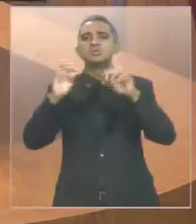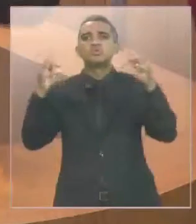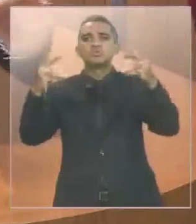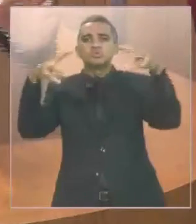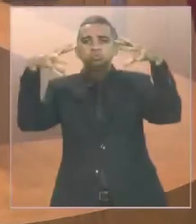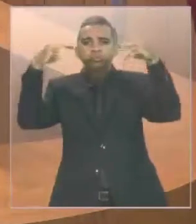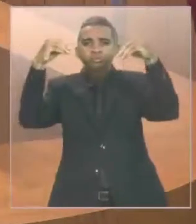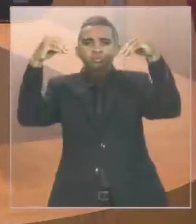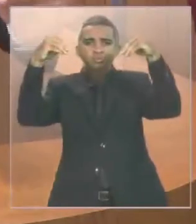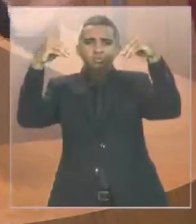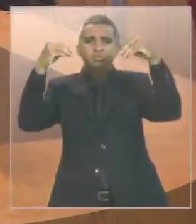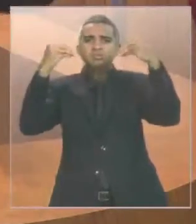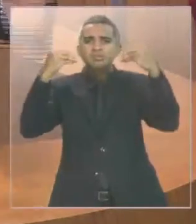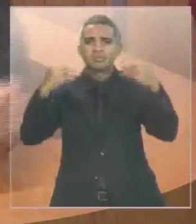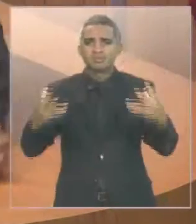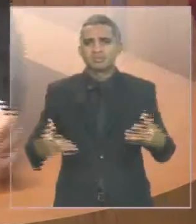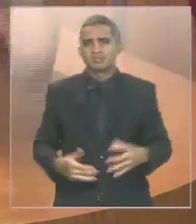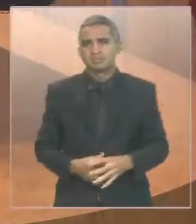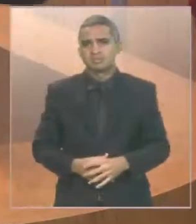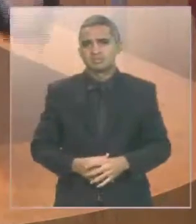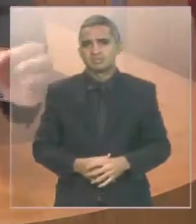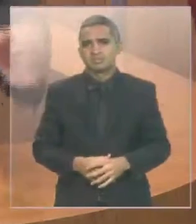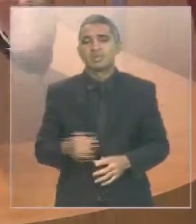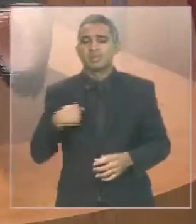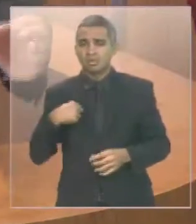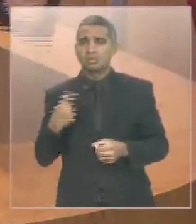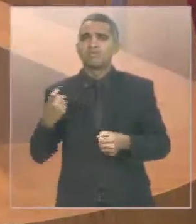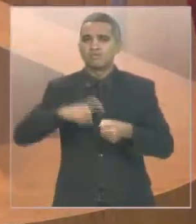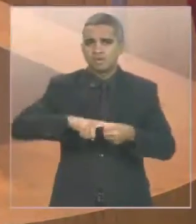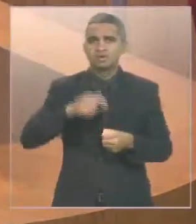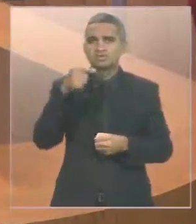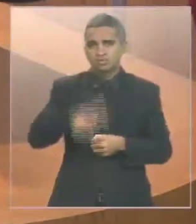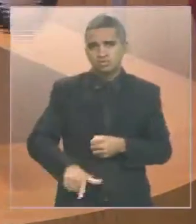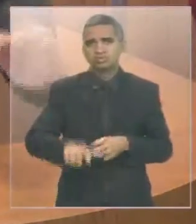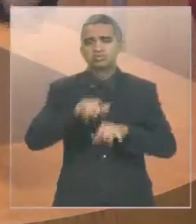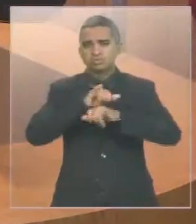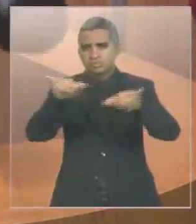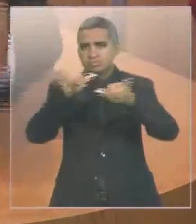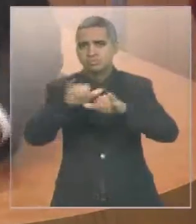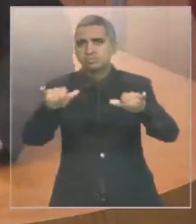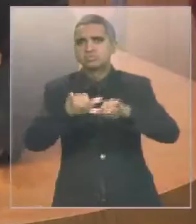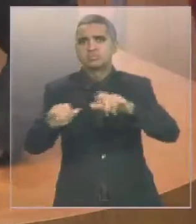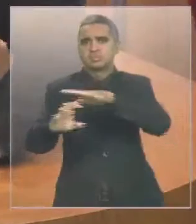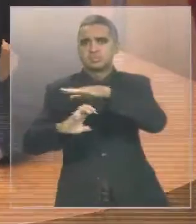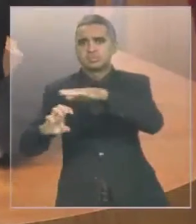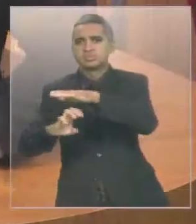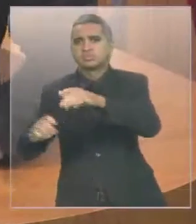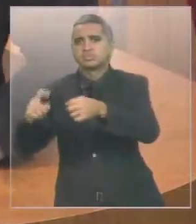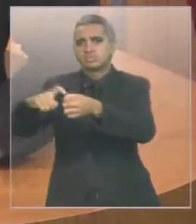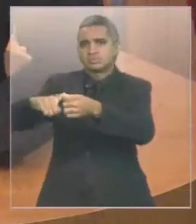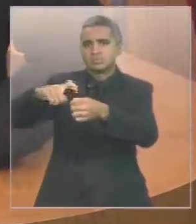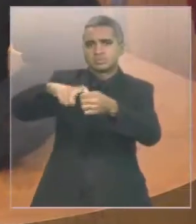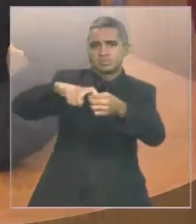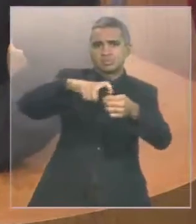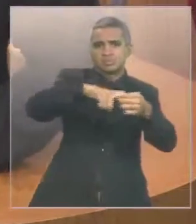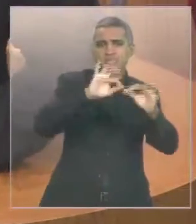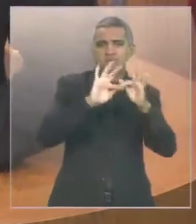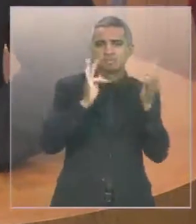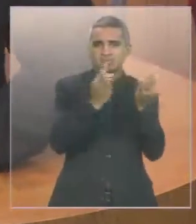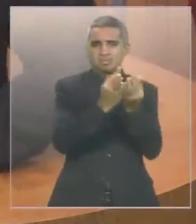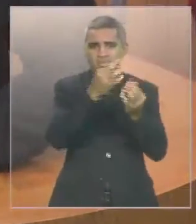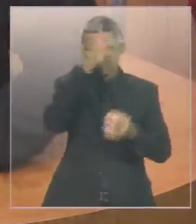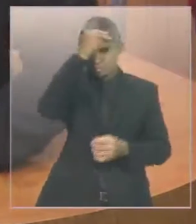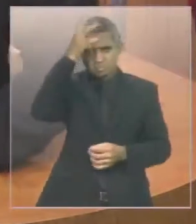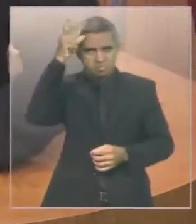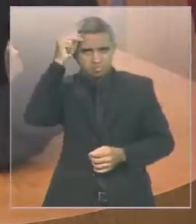contar a história dessas empresas que são ligadas aos parentes do prefeito porque nós não podemos admitir